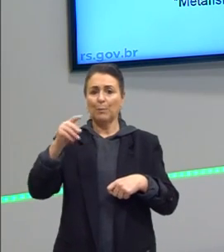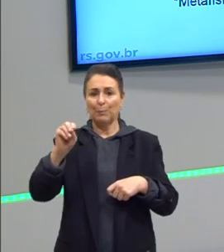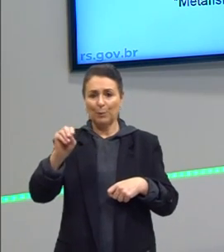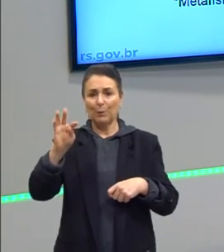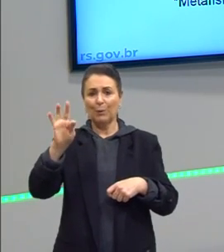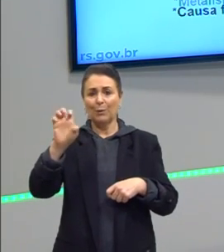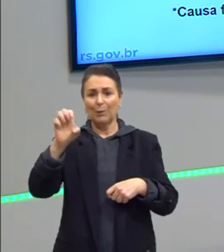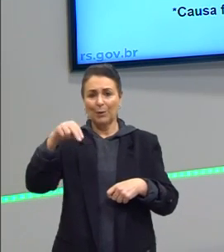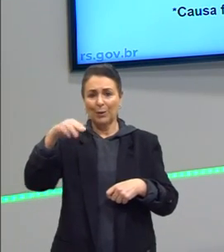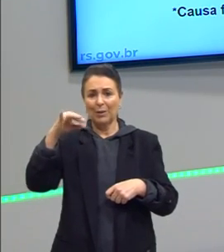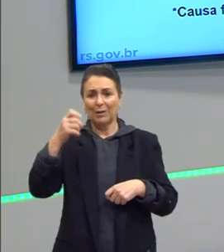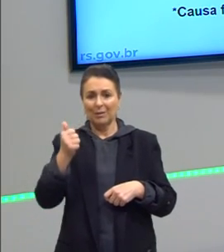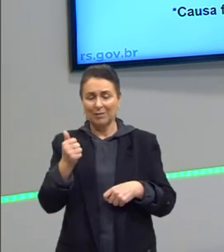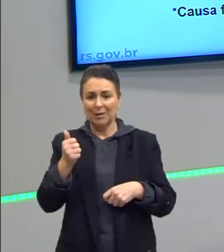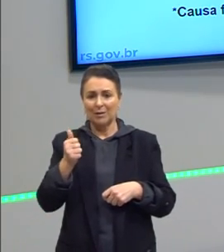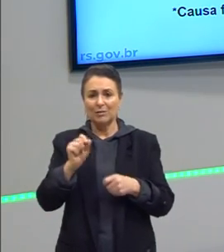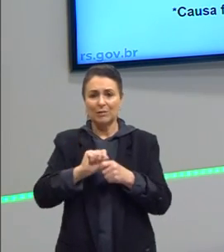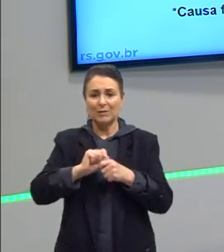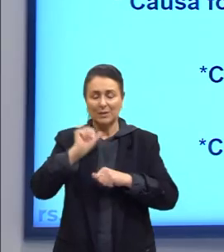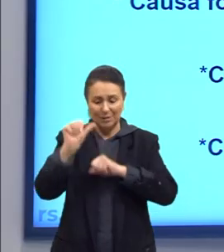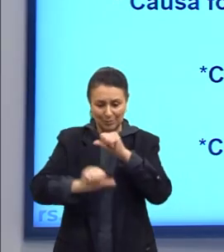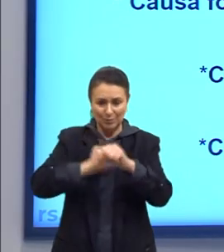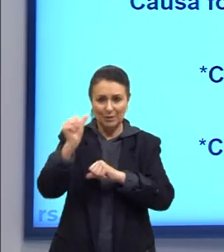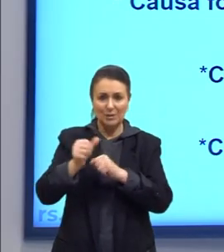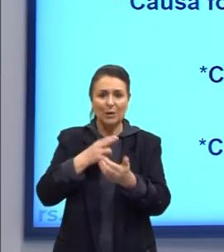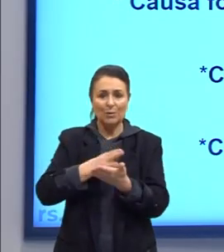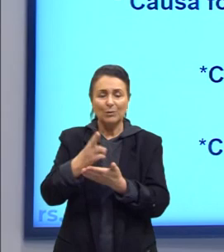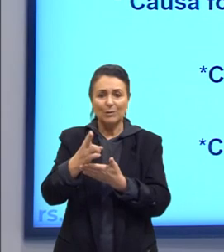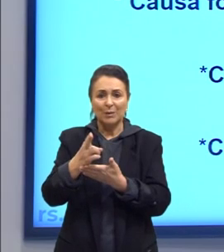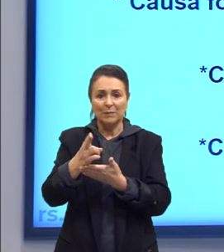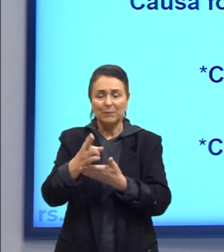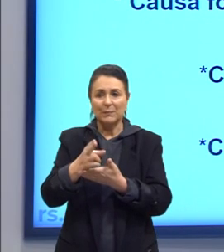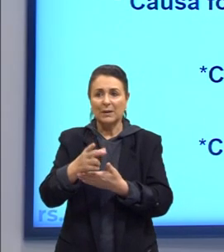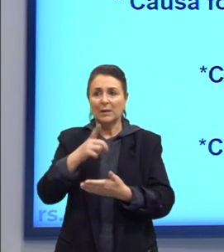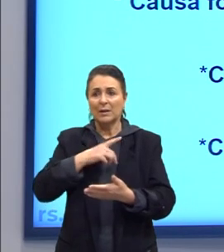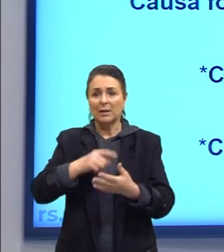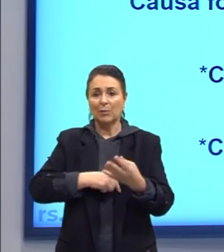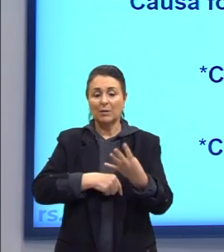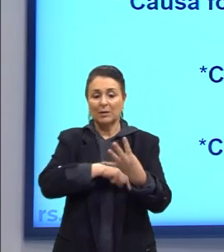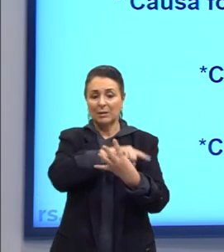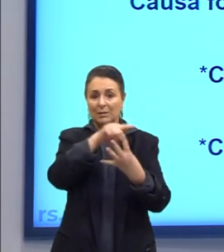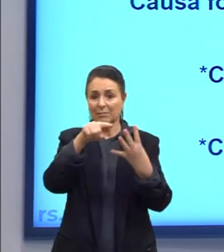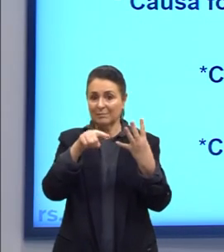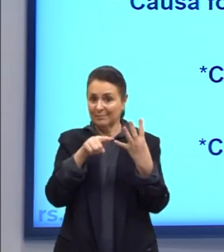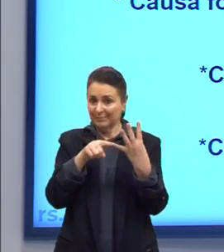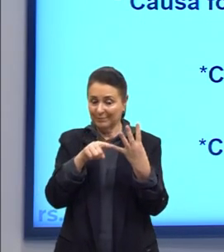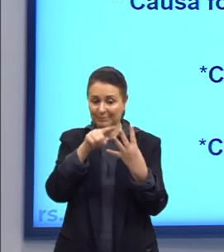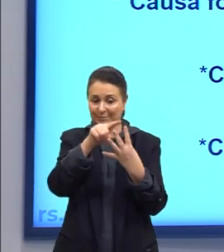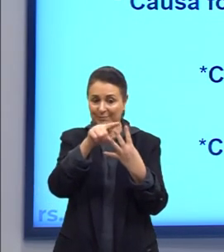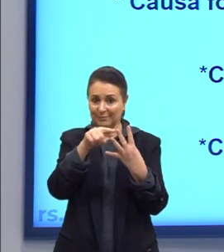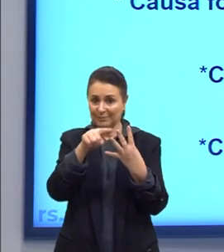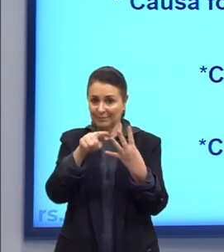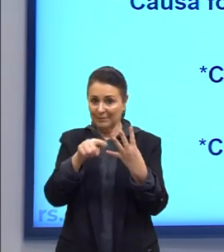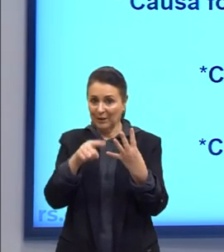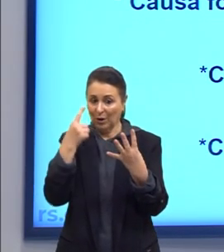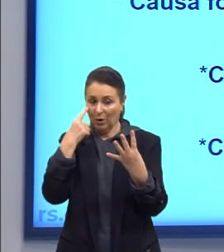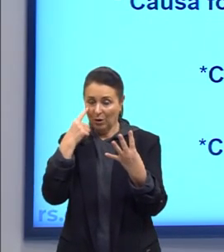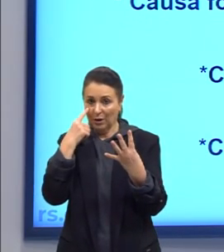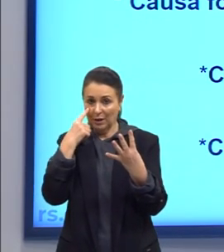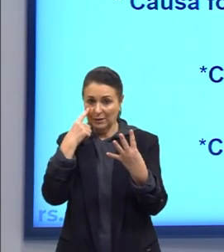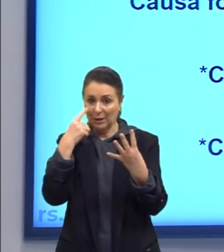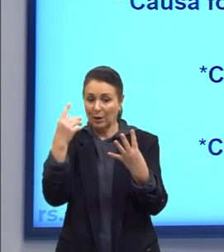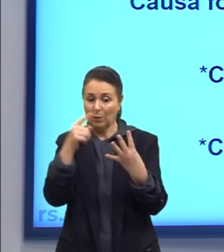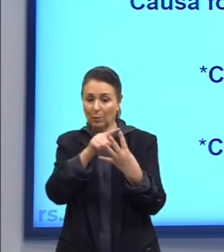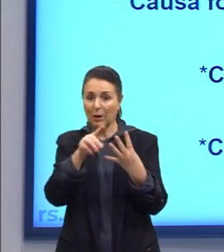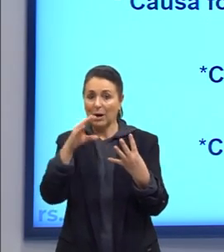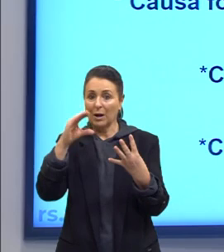essa mudança permanecendo a sua essência. E aí ele traz as quatro causas. Isso que é importante, turma. Gravem essas quatro causas aqui do